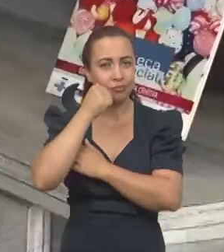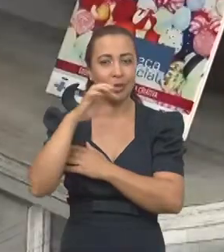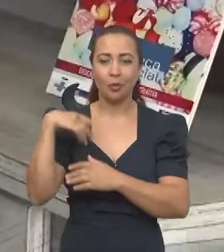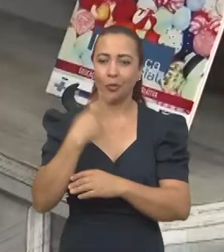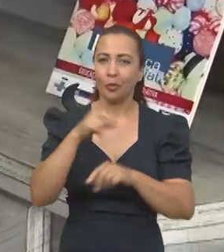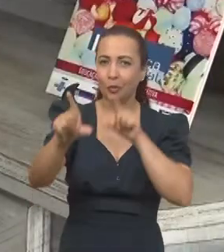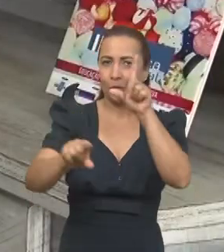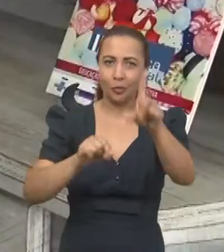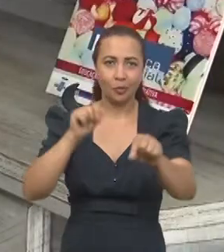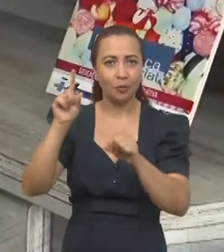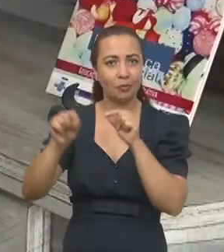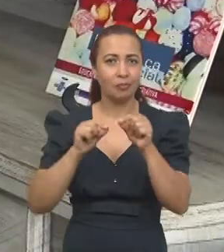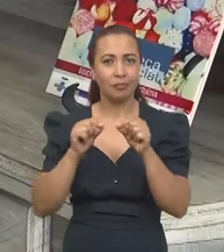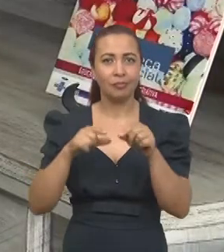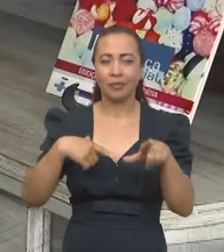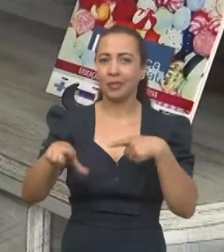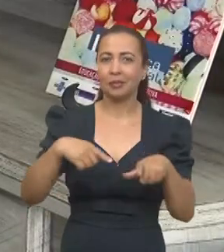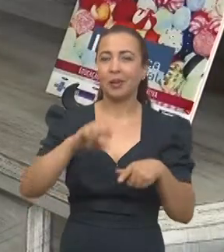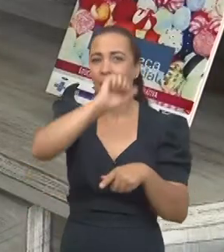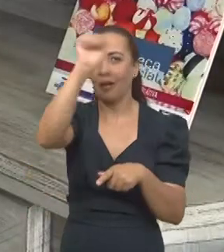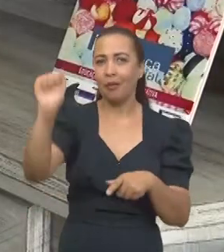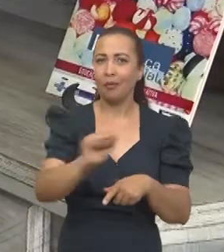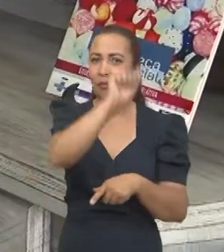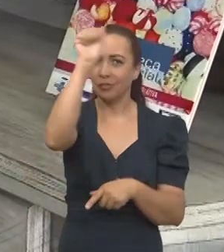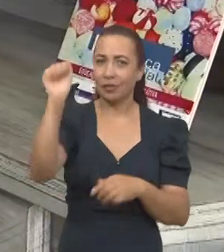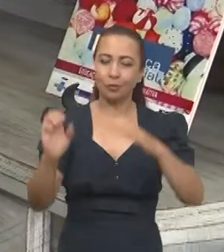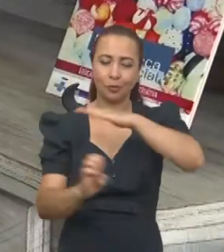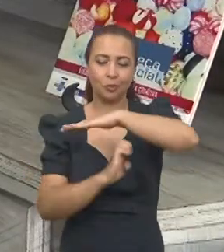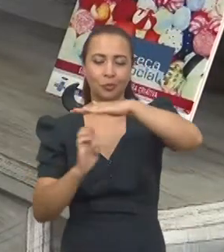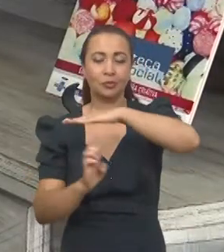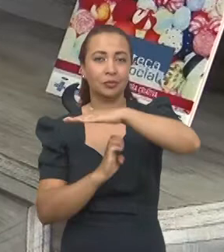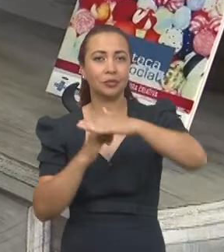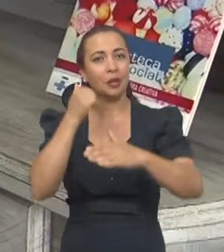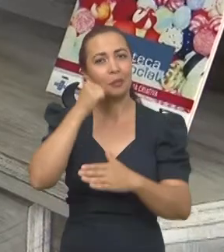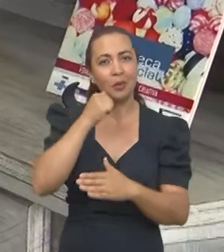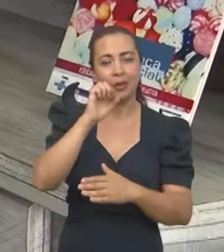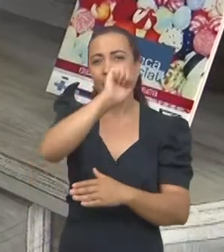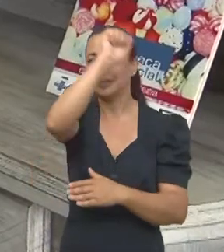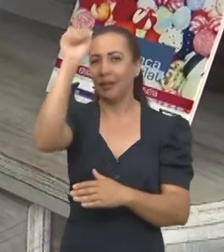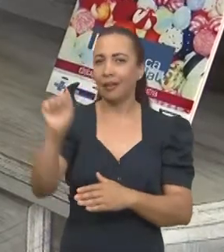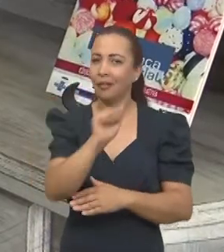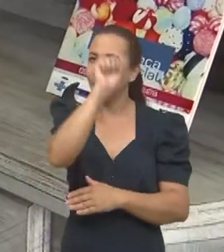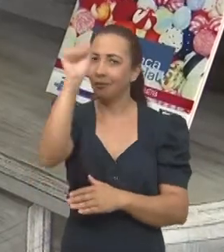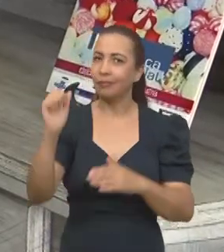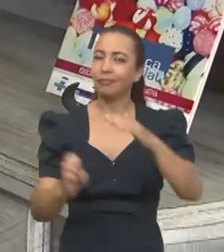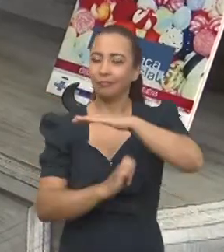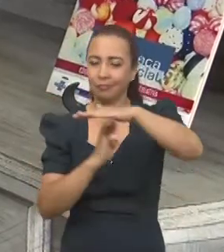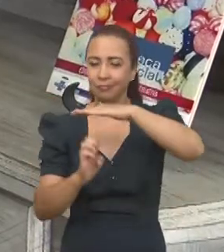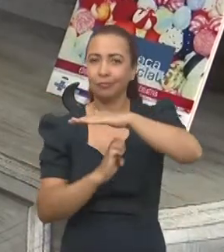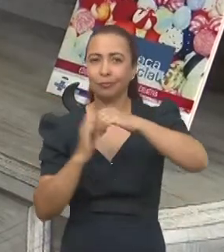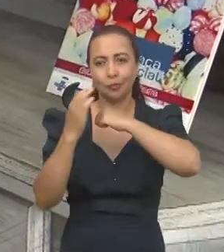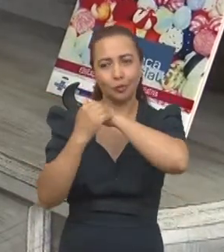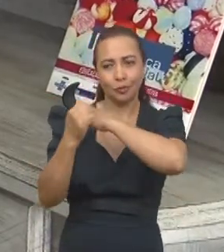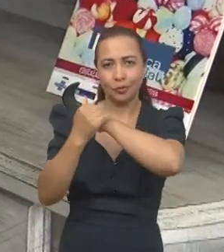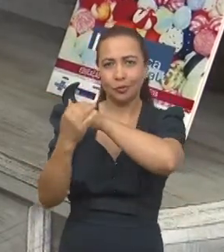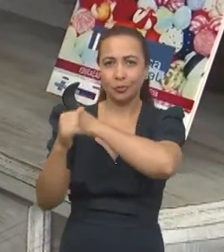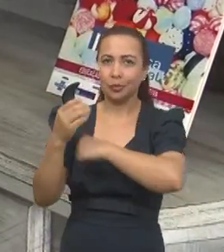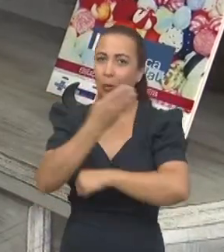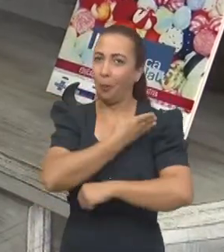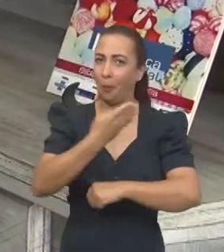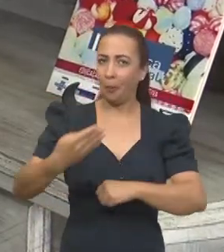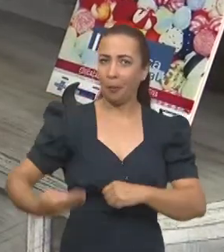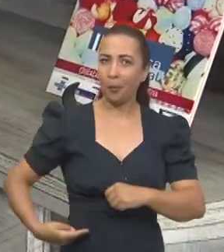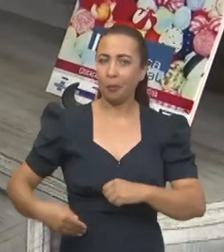nós escolhemos aí trabalhar com o afroempreendedorismo. Então, as mulheres afroempreendedoras, né, foi feito um chamamento